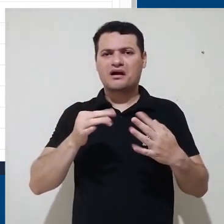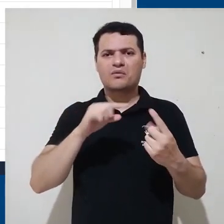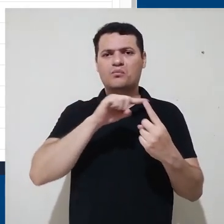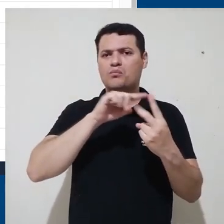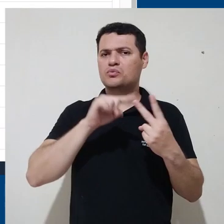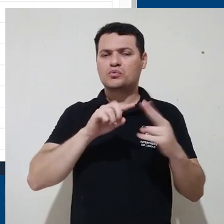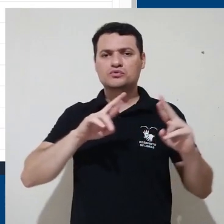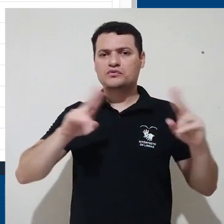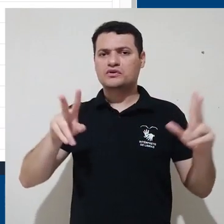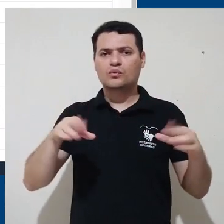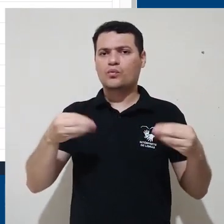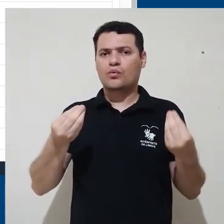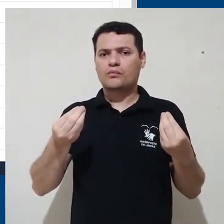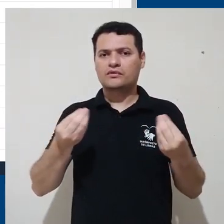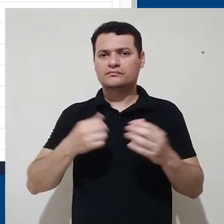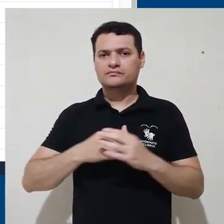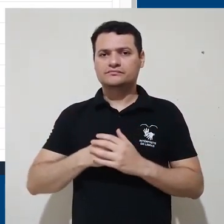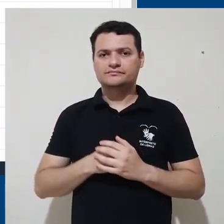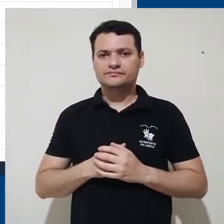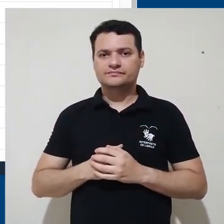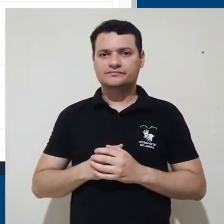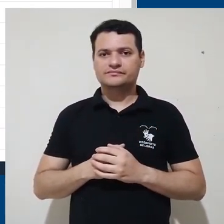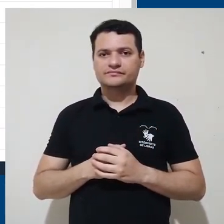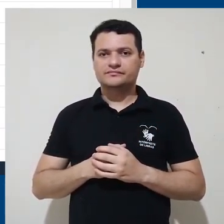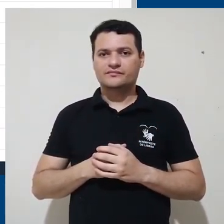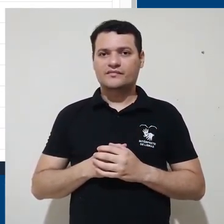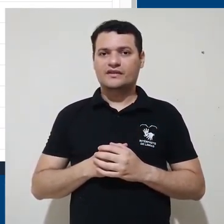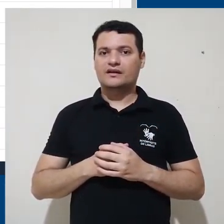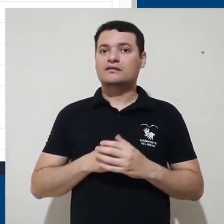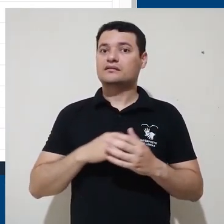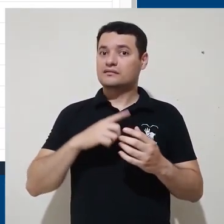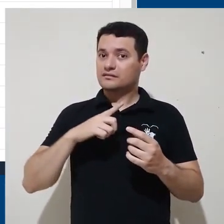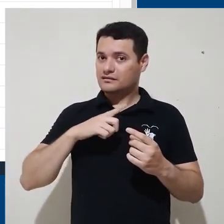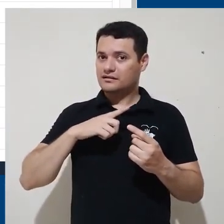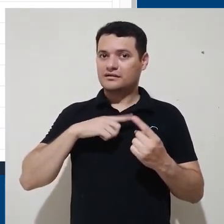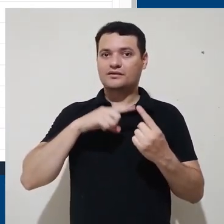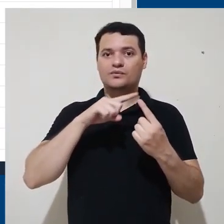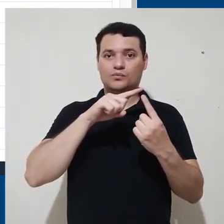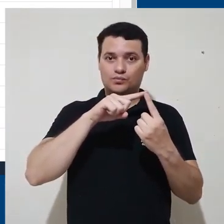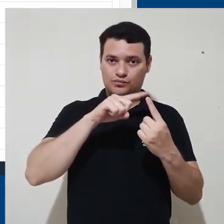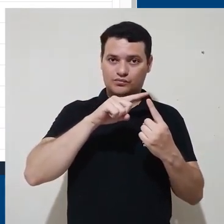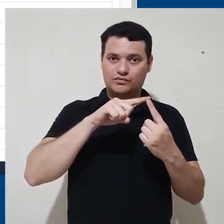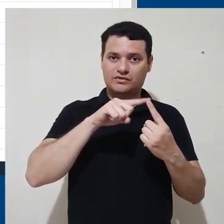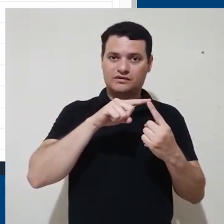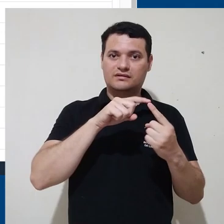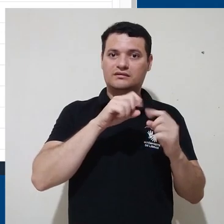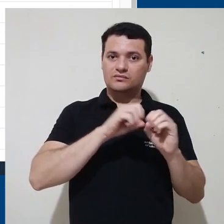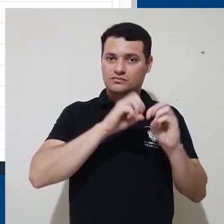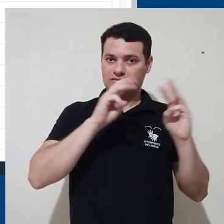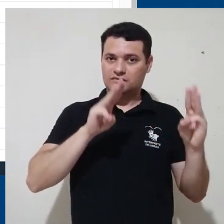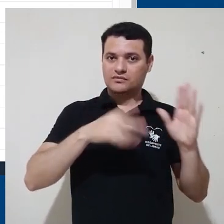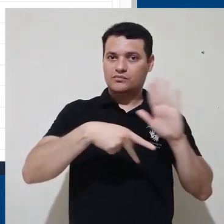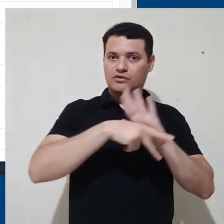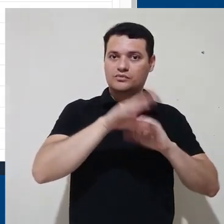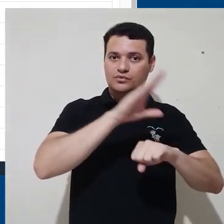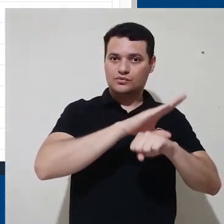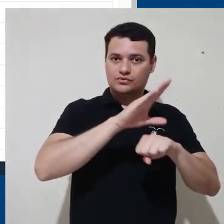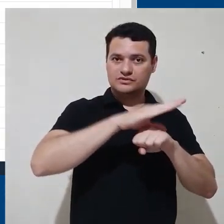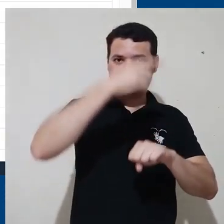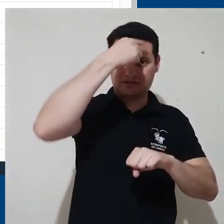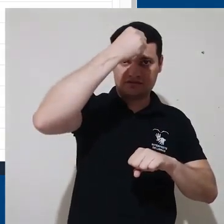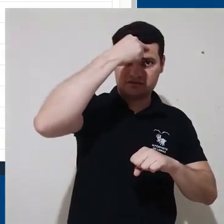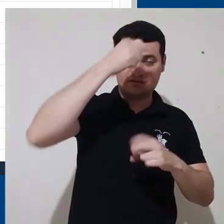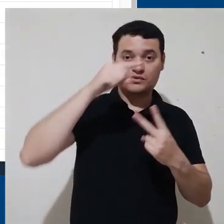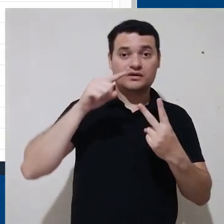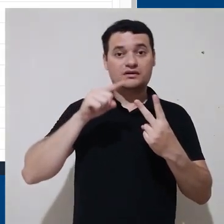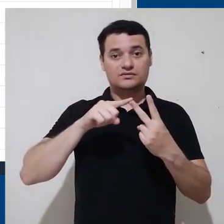diferenças entre as duas. Título vídeo anterior, nós temos uma plataforma para os cursos de graduação e nós temos uma